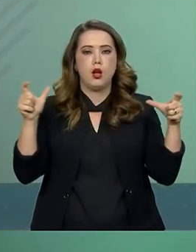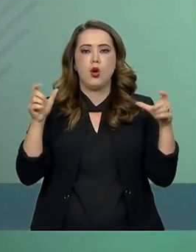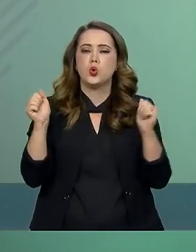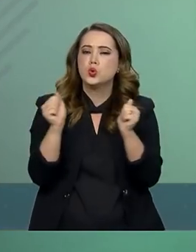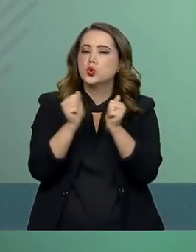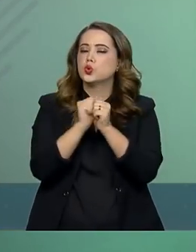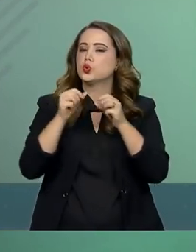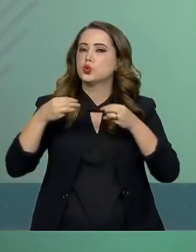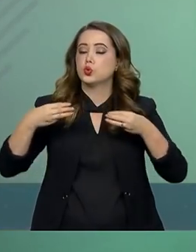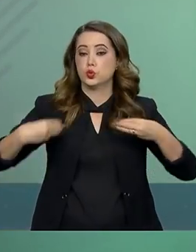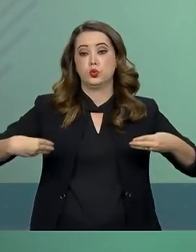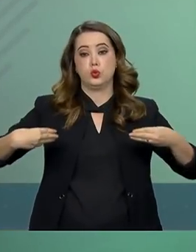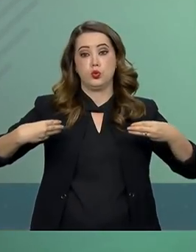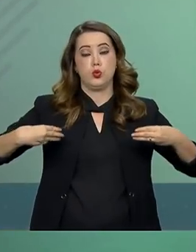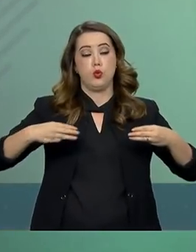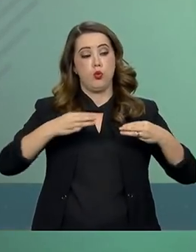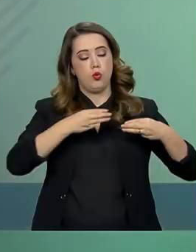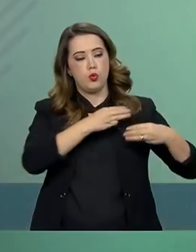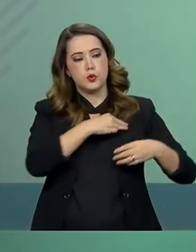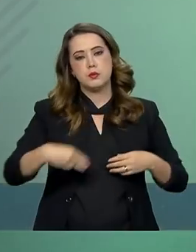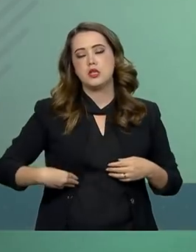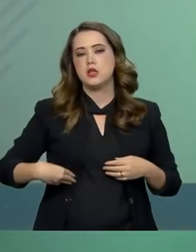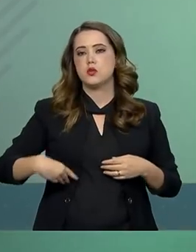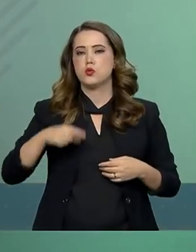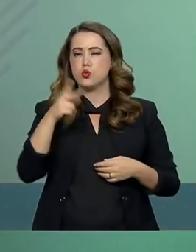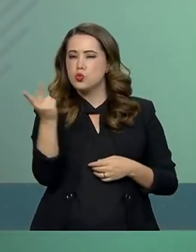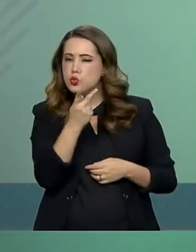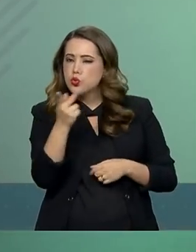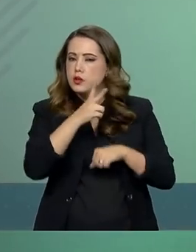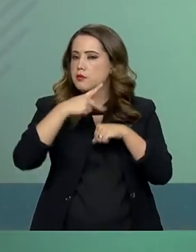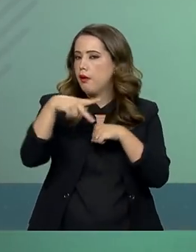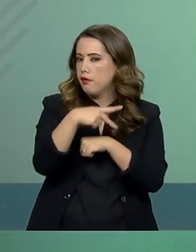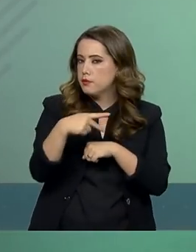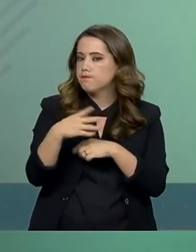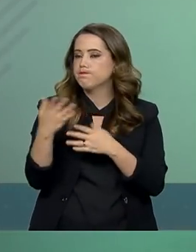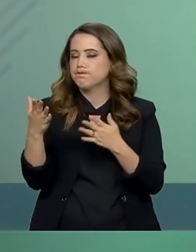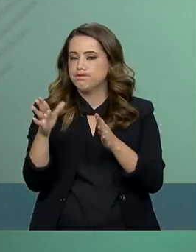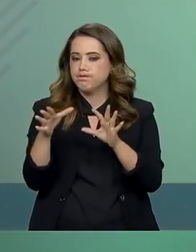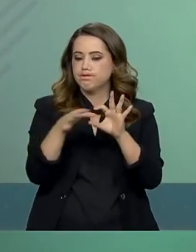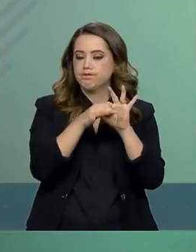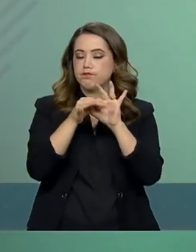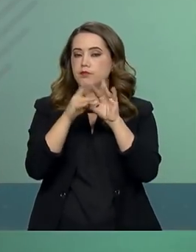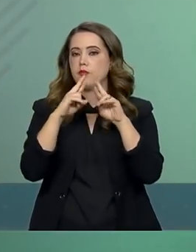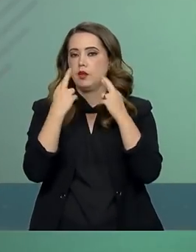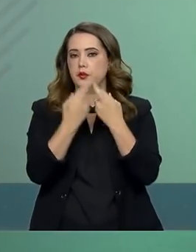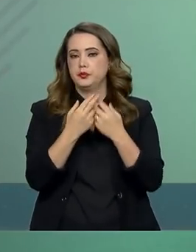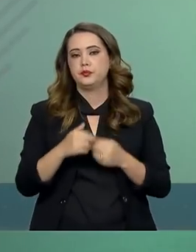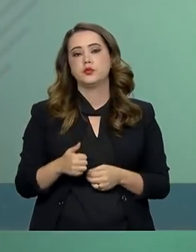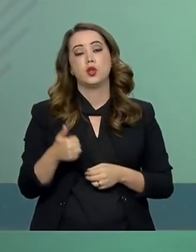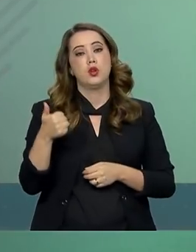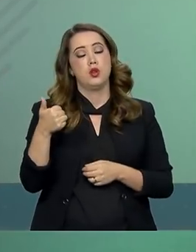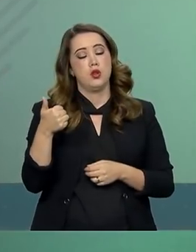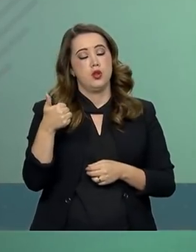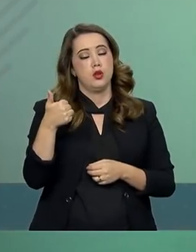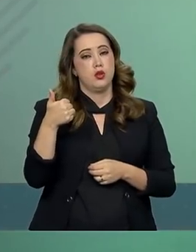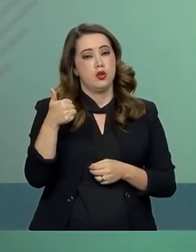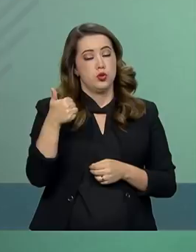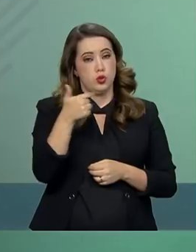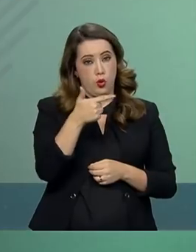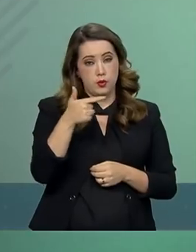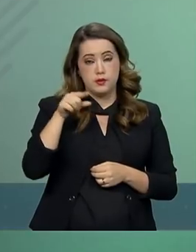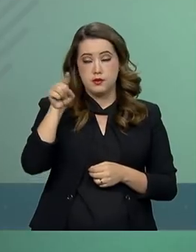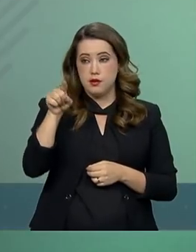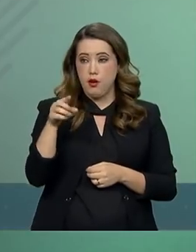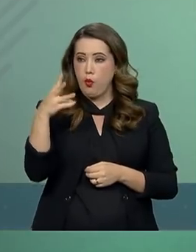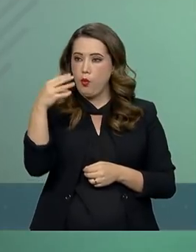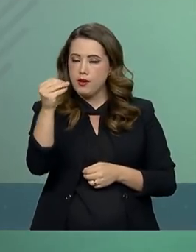ministros de ambos os países. Às 12h40, declaração conjunta à imprensa